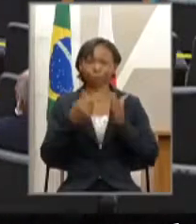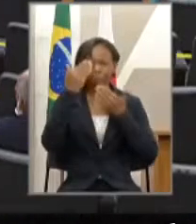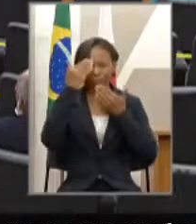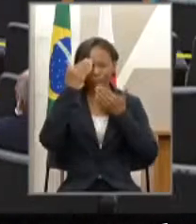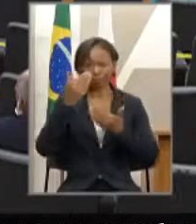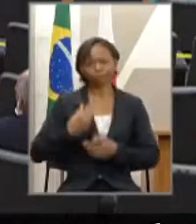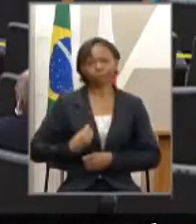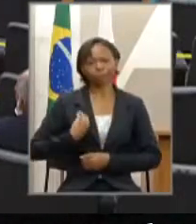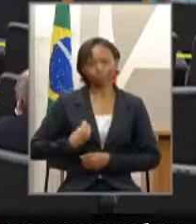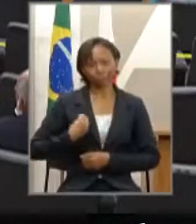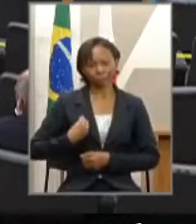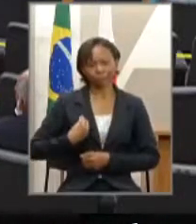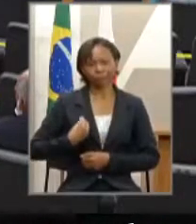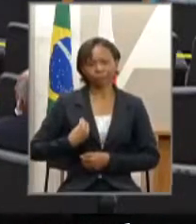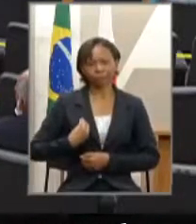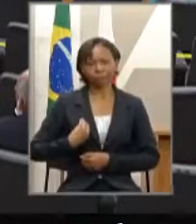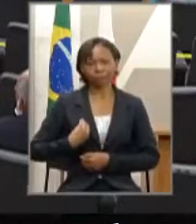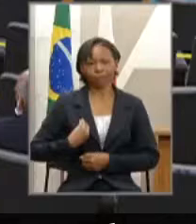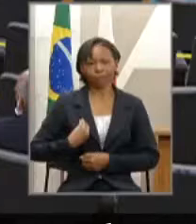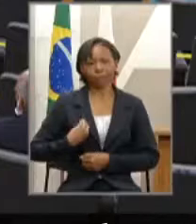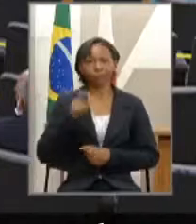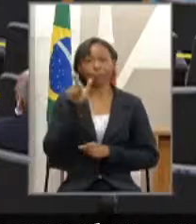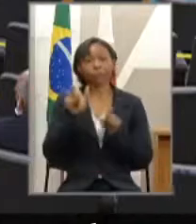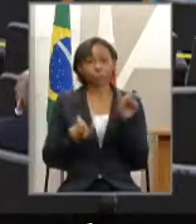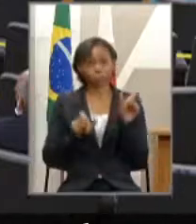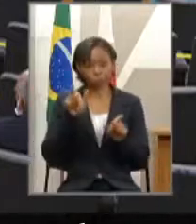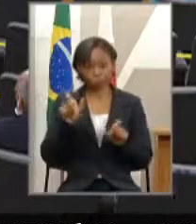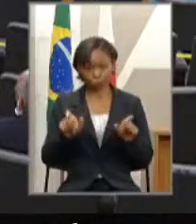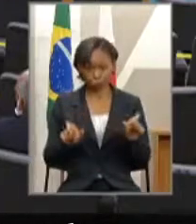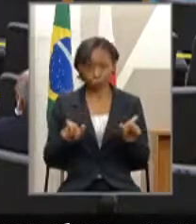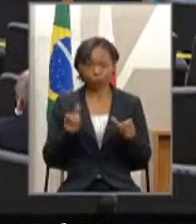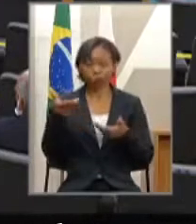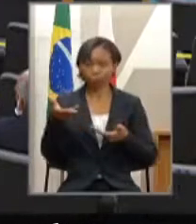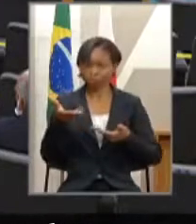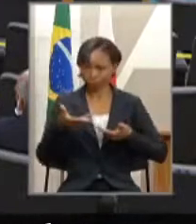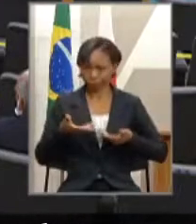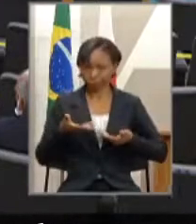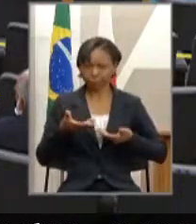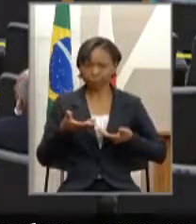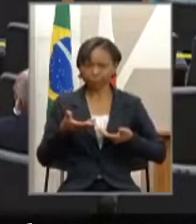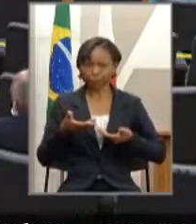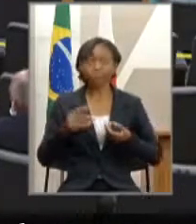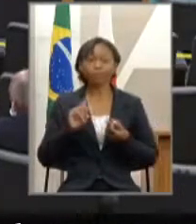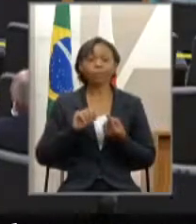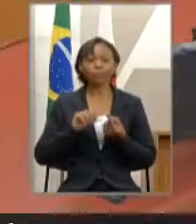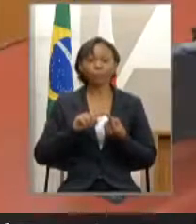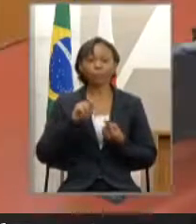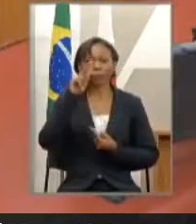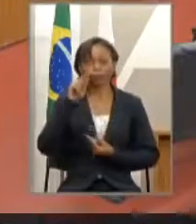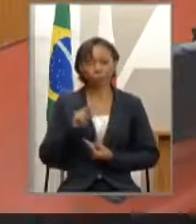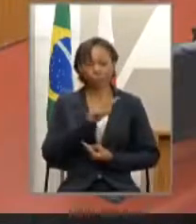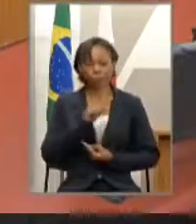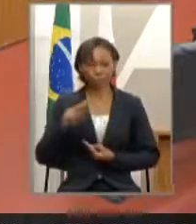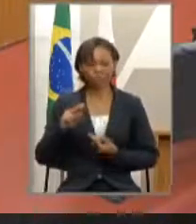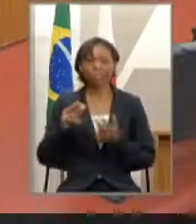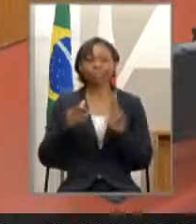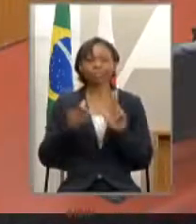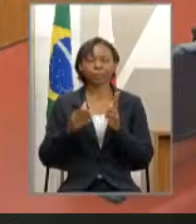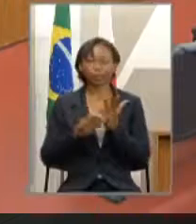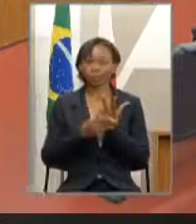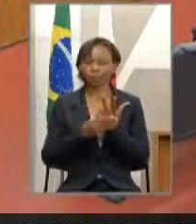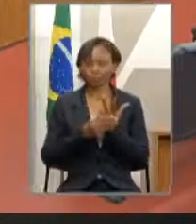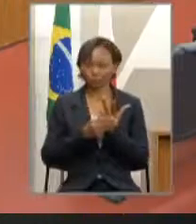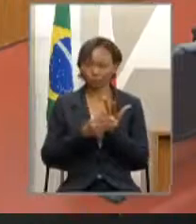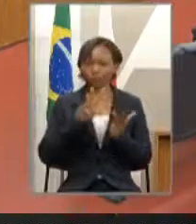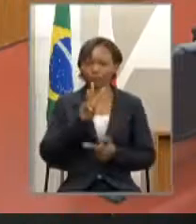dos convidados. O padre Wagner Douglas Gomes de